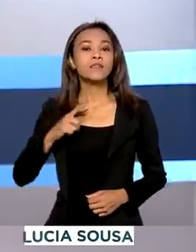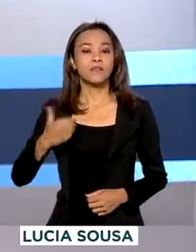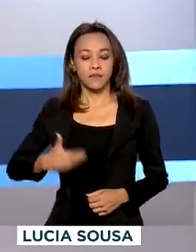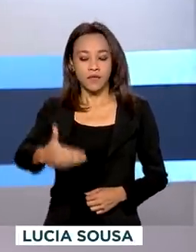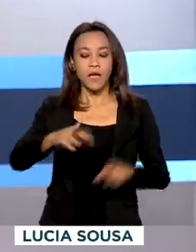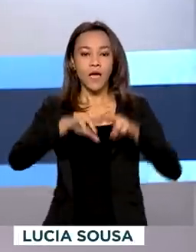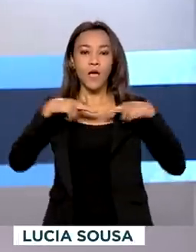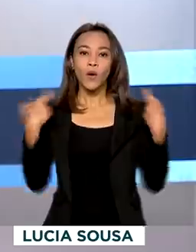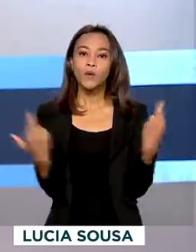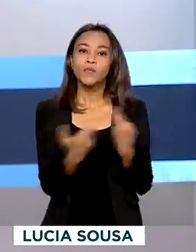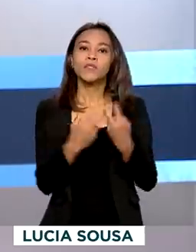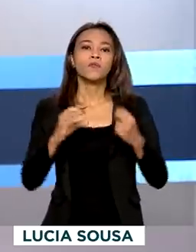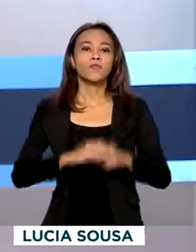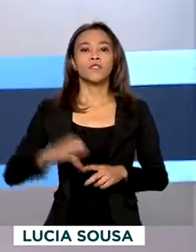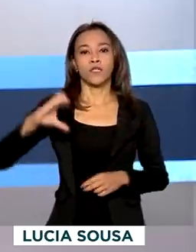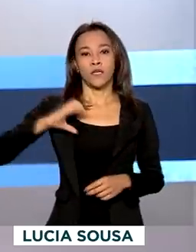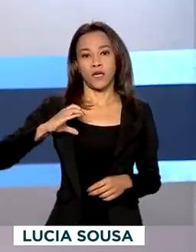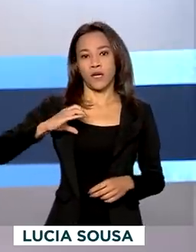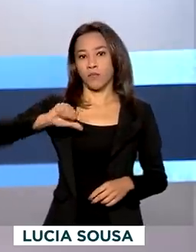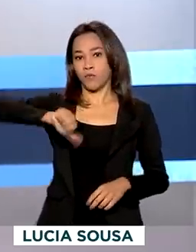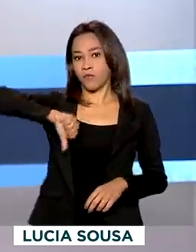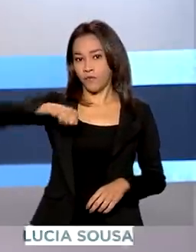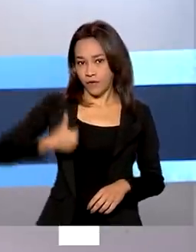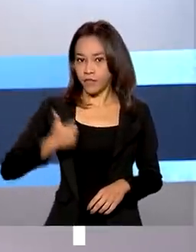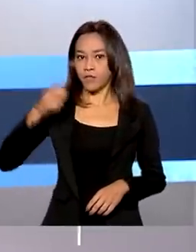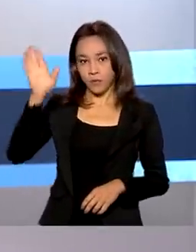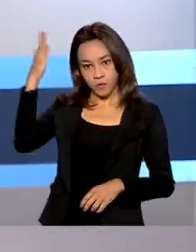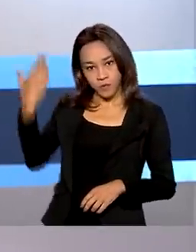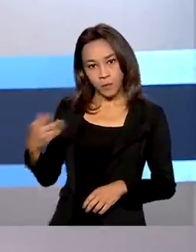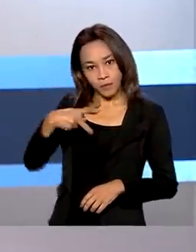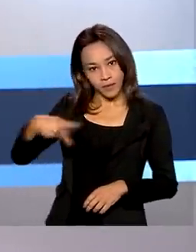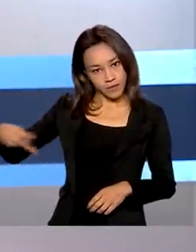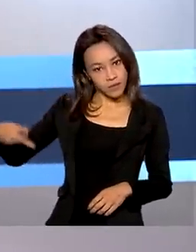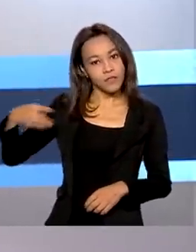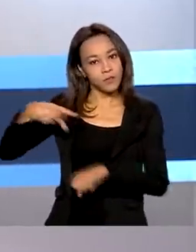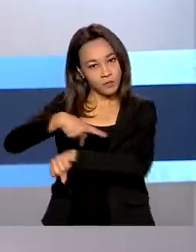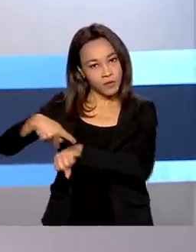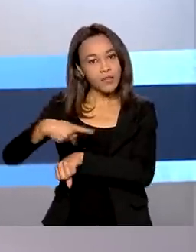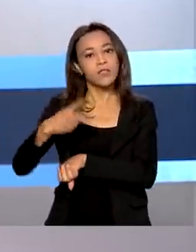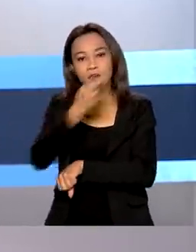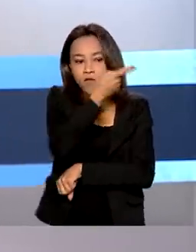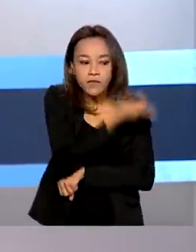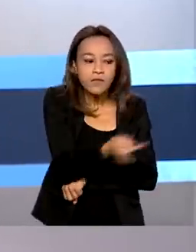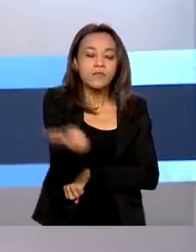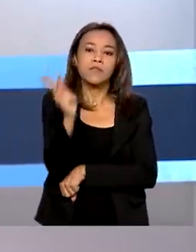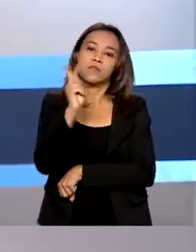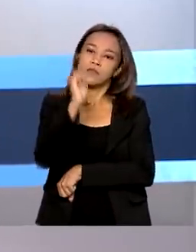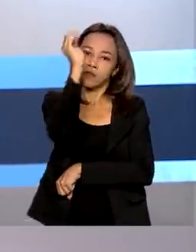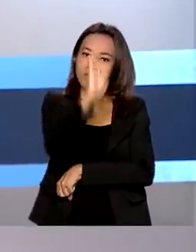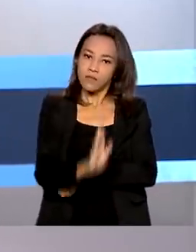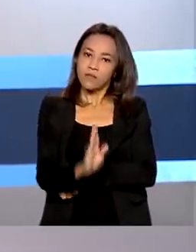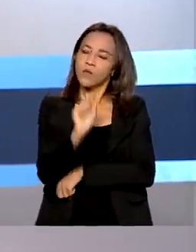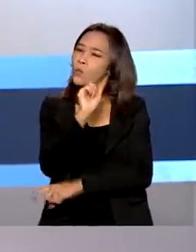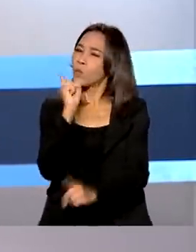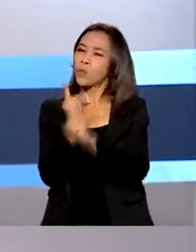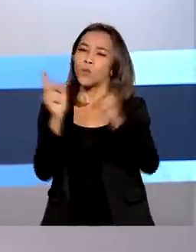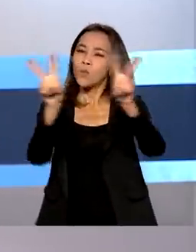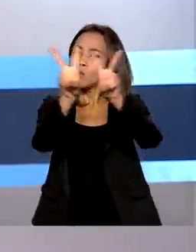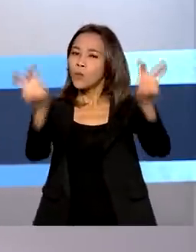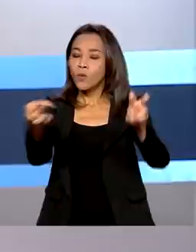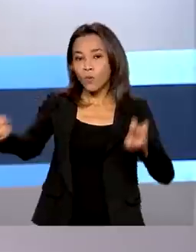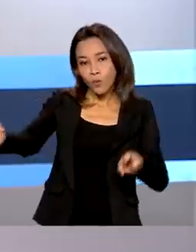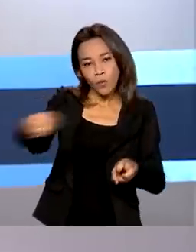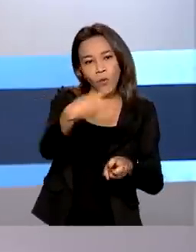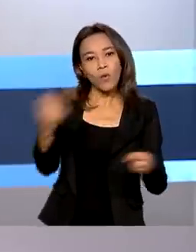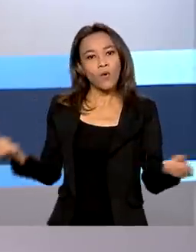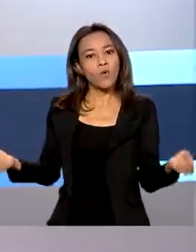presidente de Cabo Verde, Jorge Carlos Fonseca, que esteve em visita oficial ao Brasil. Um dos assuntos do encontro foi o novo acordo